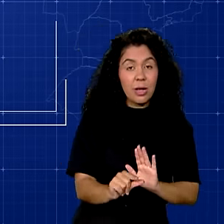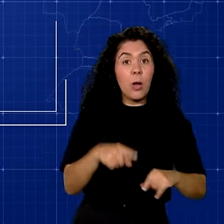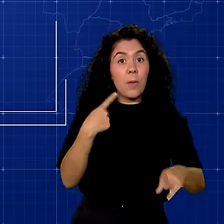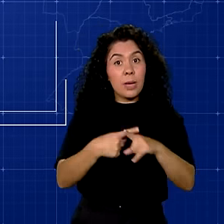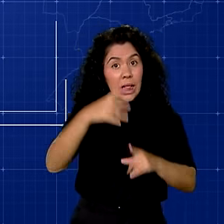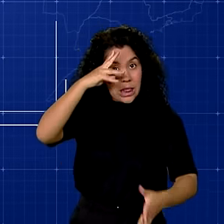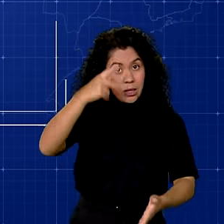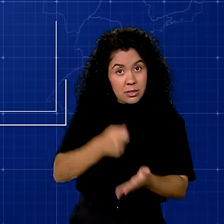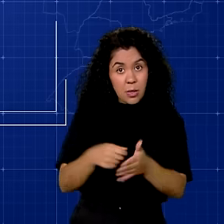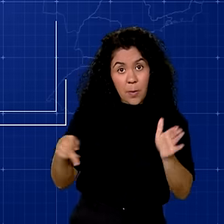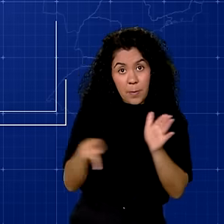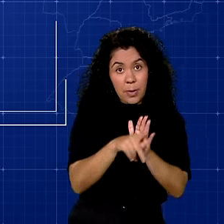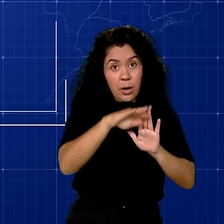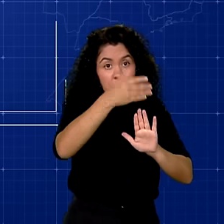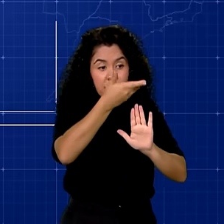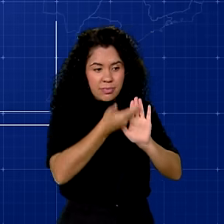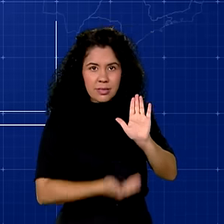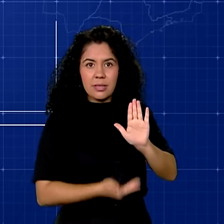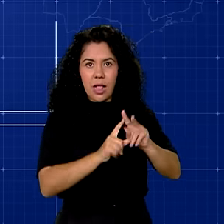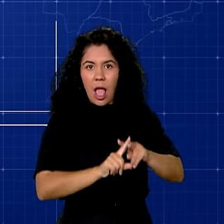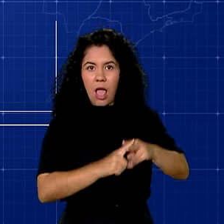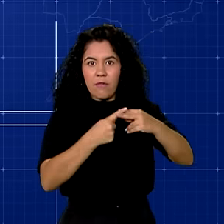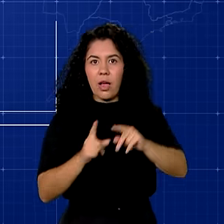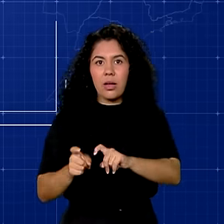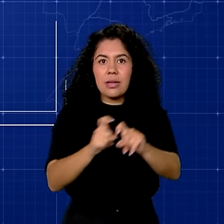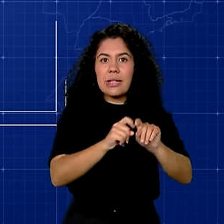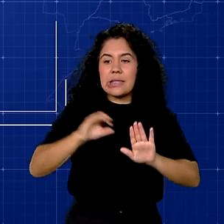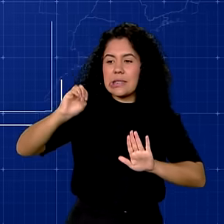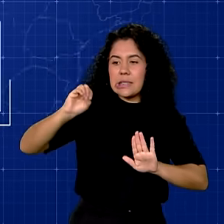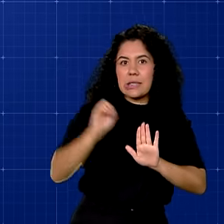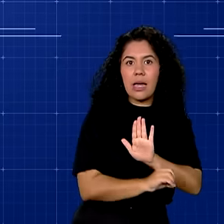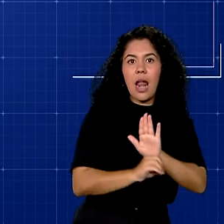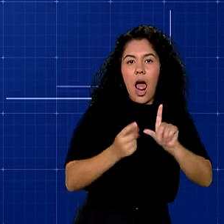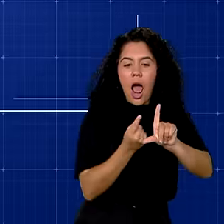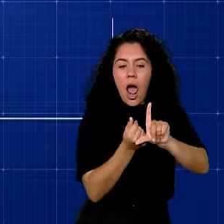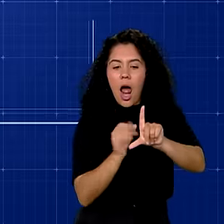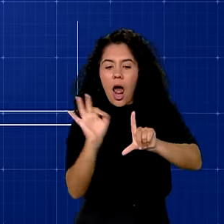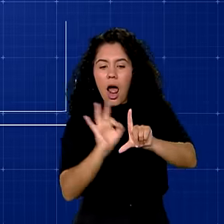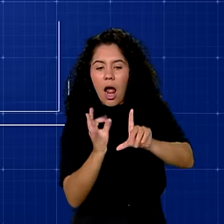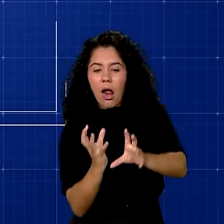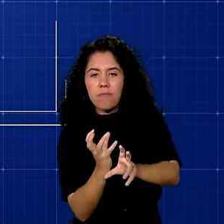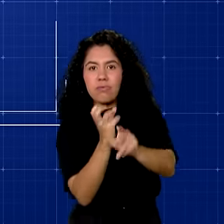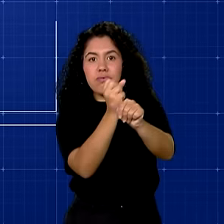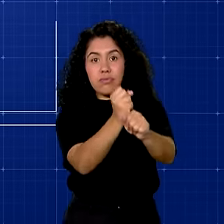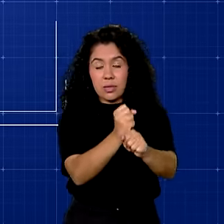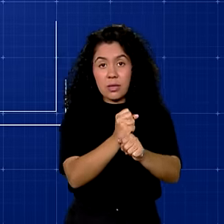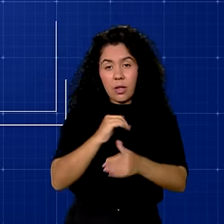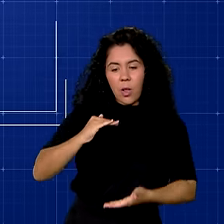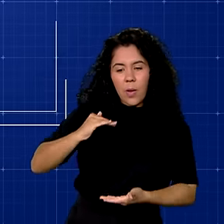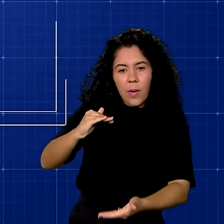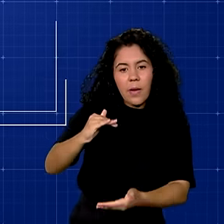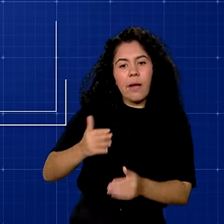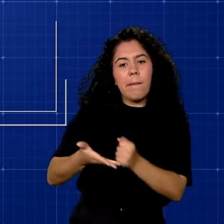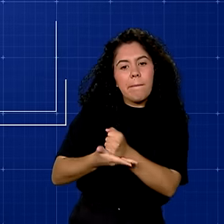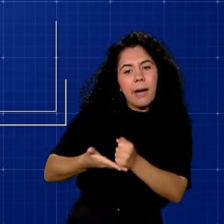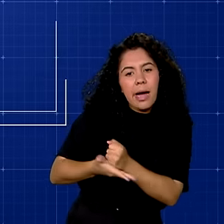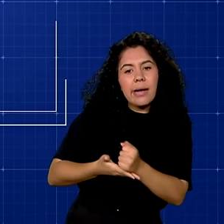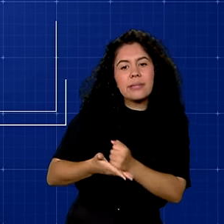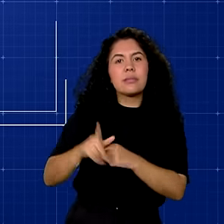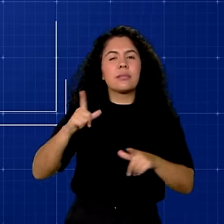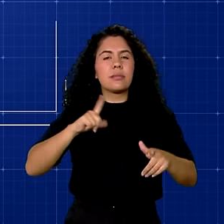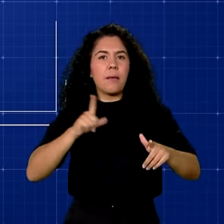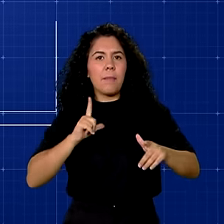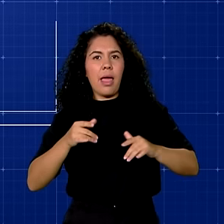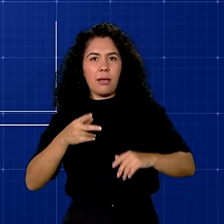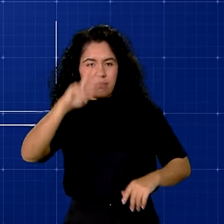medidas da reforma tributária é zerar a alíquota sobre a cesta básica. E outros produtos, como medicamentos e itens de higiene,